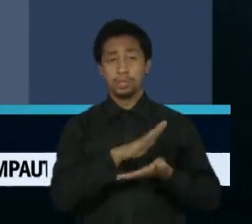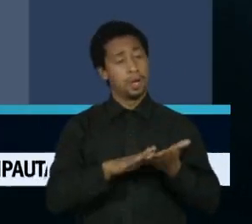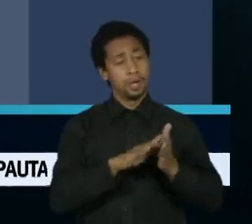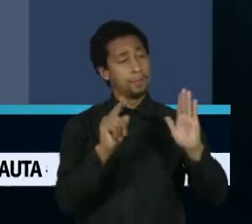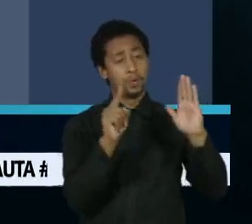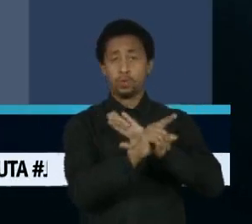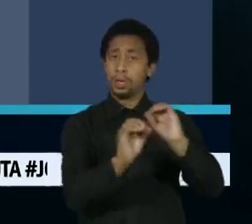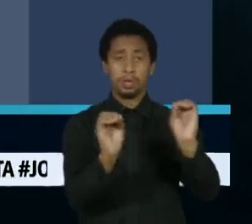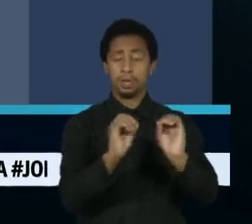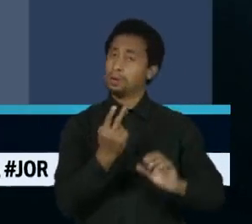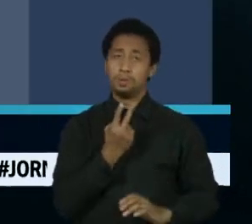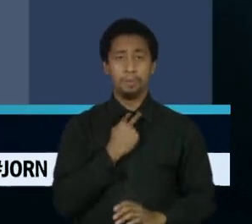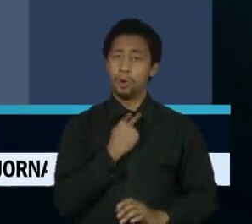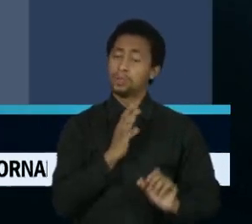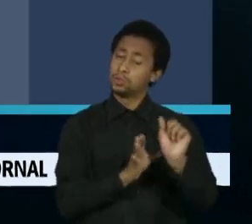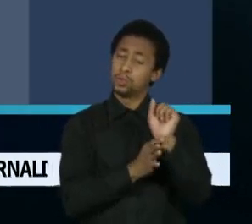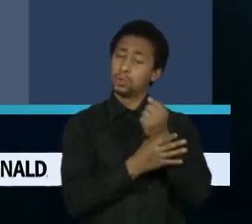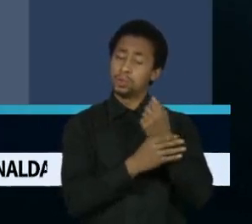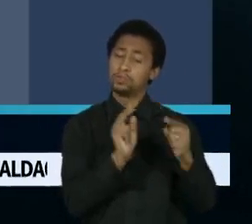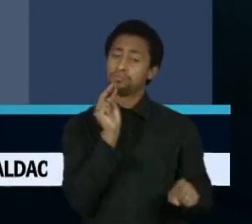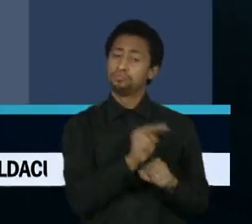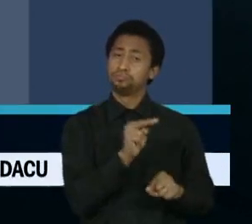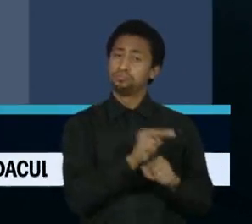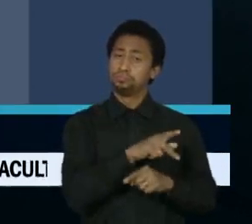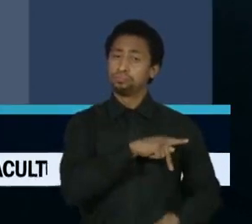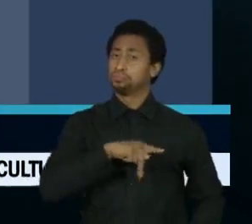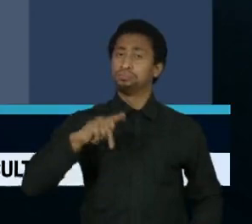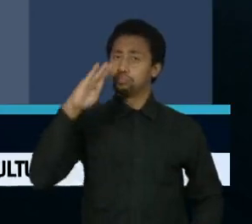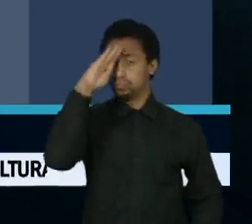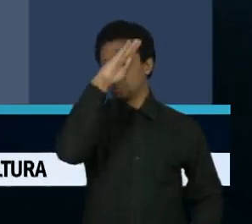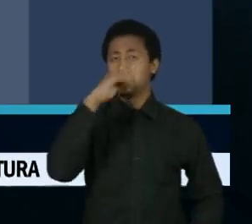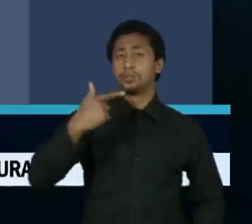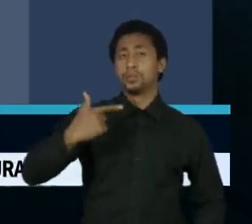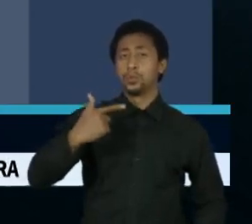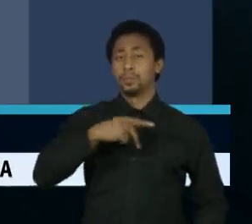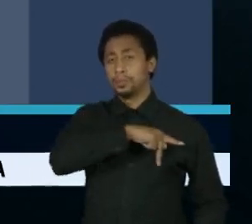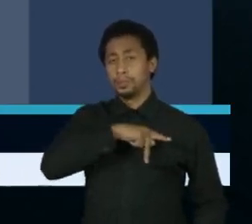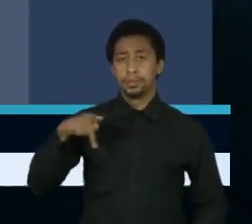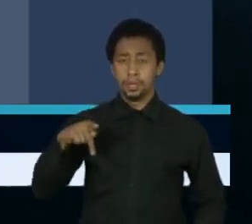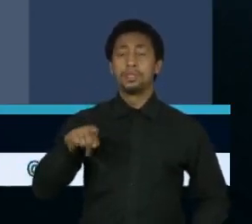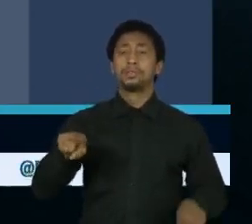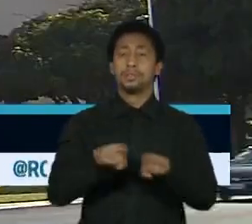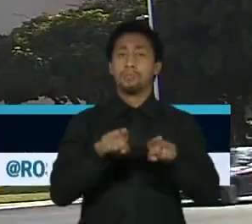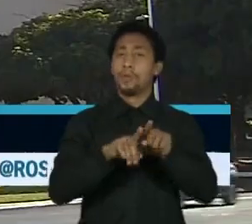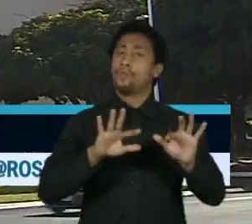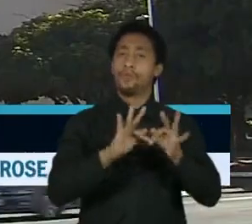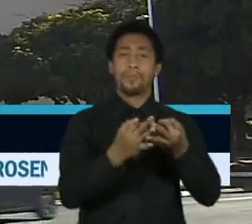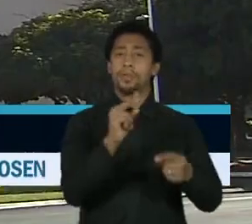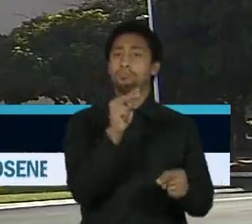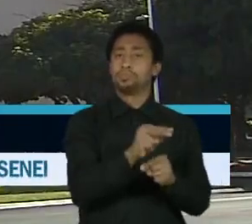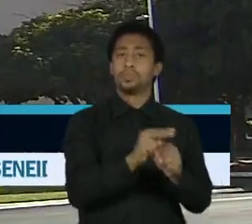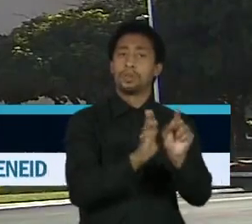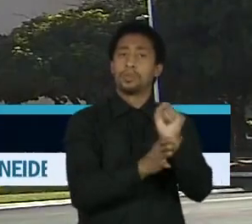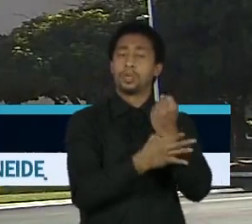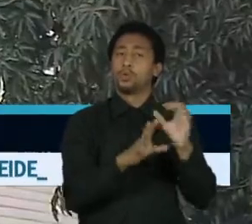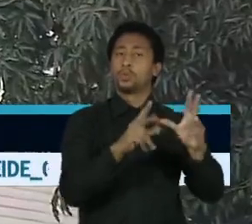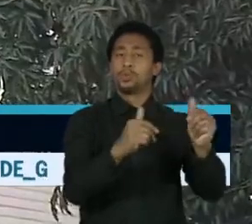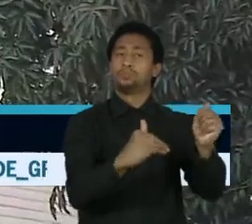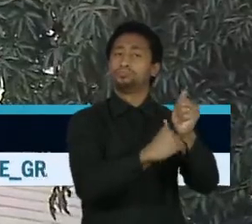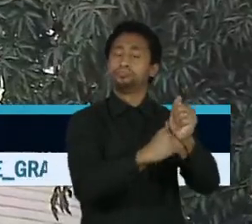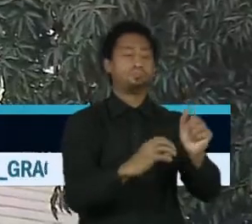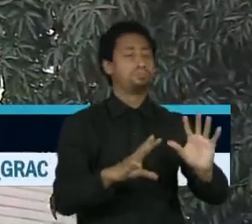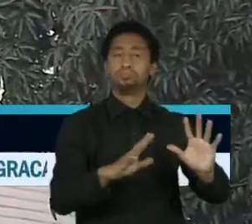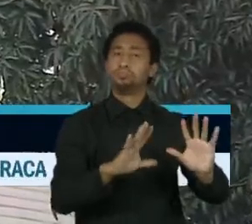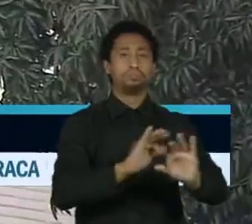precisa zelar pela segurança pessoal do presidente, vice-presidente e de seus familiares. O mesmo sigilo aconteceu